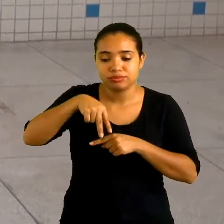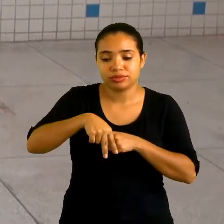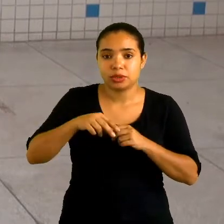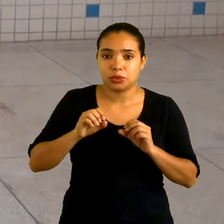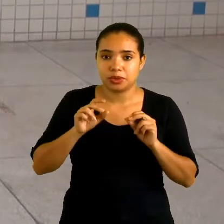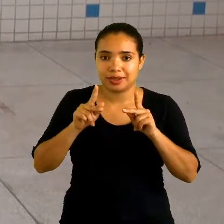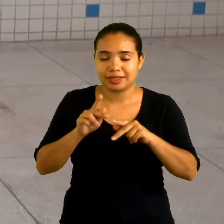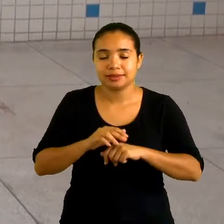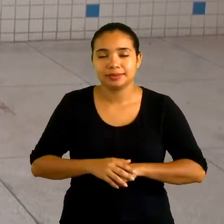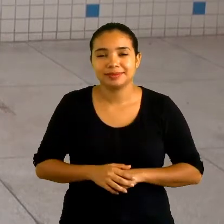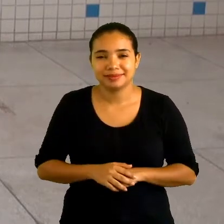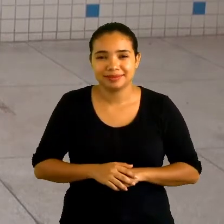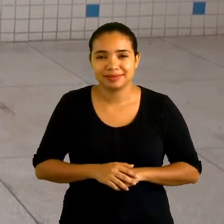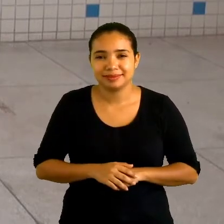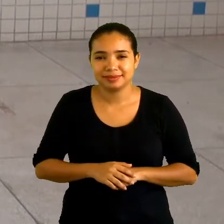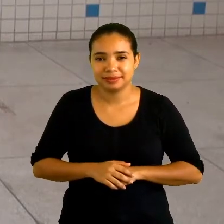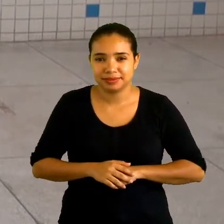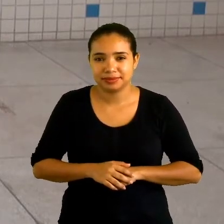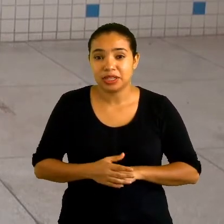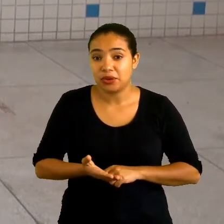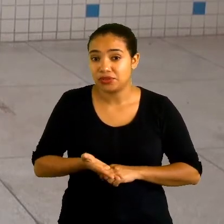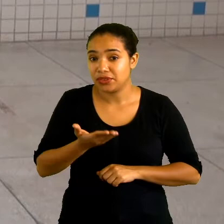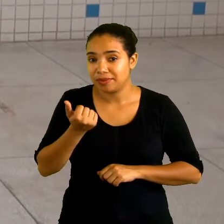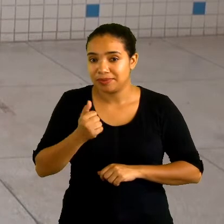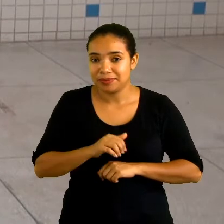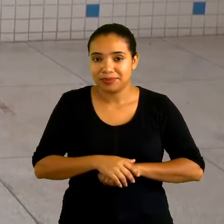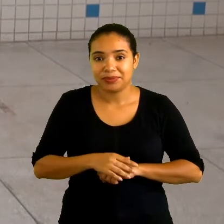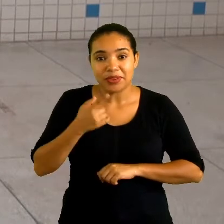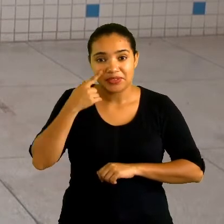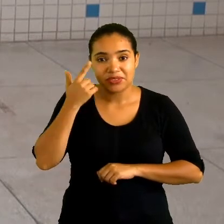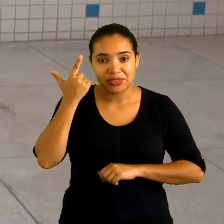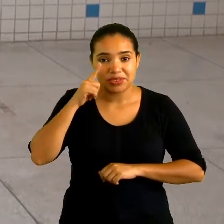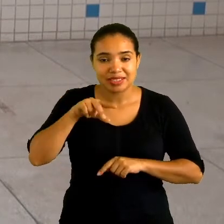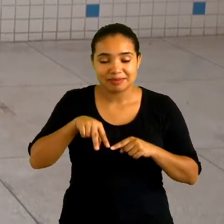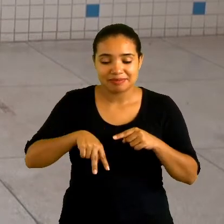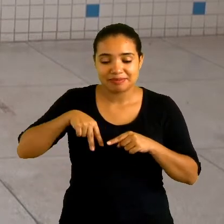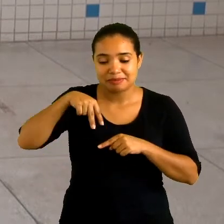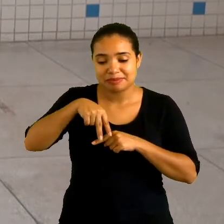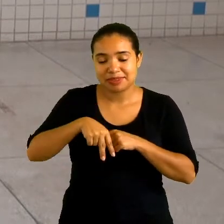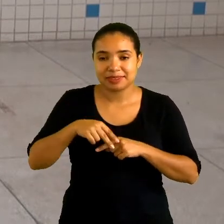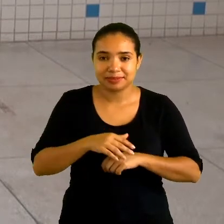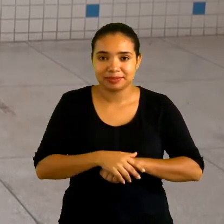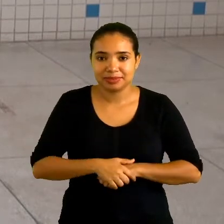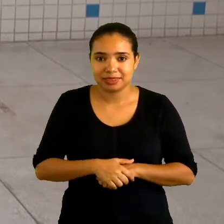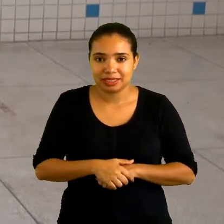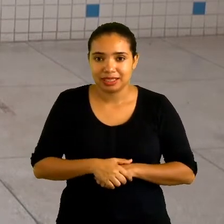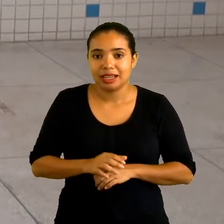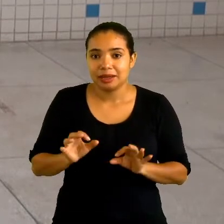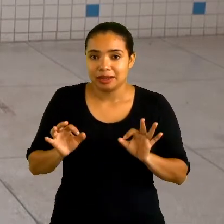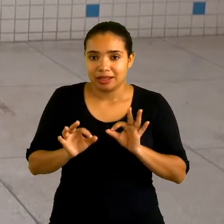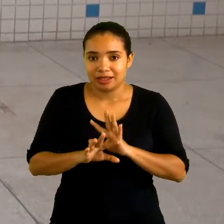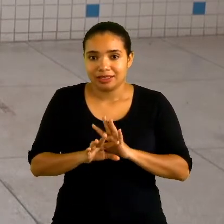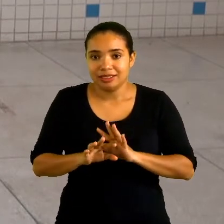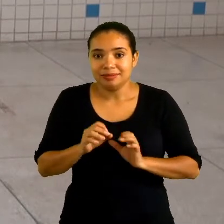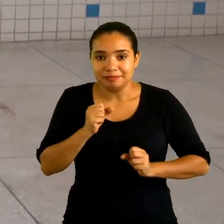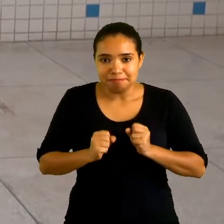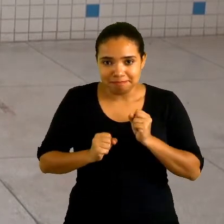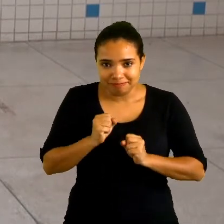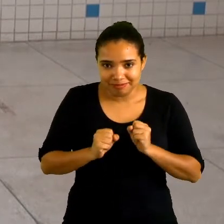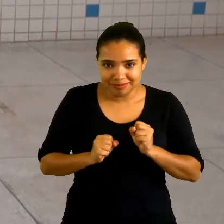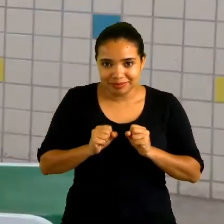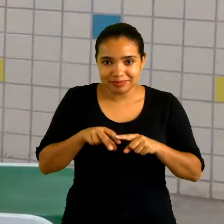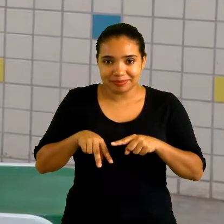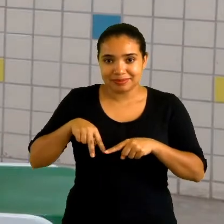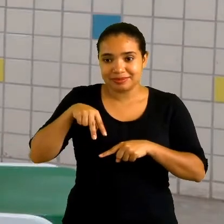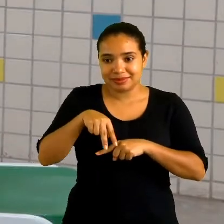bom? Ok? Vamos lá então, ver se eu consigo saltar essa altura aí, prepara, dá uma corridinha e